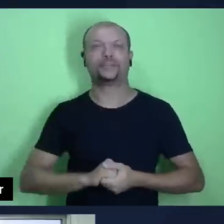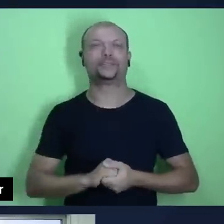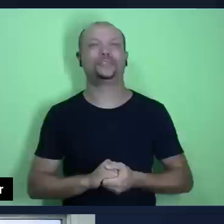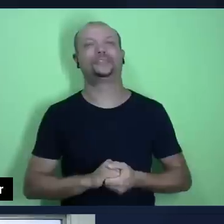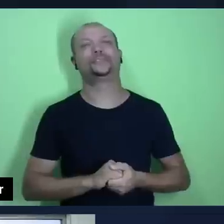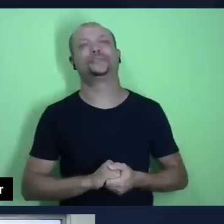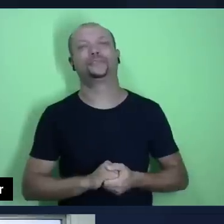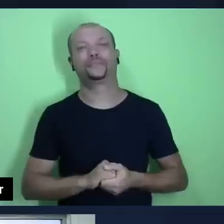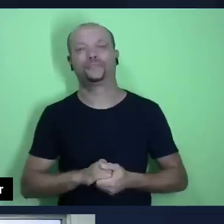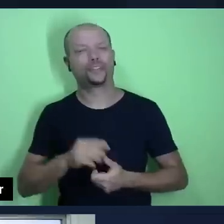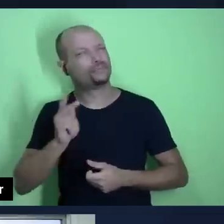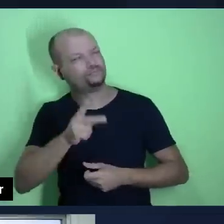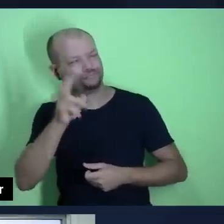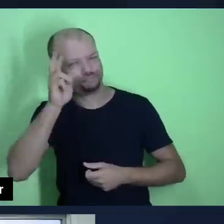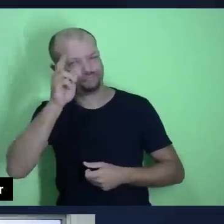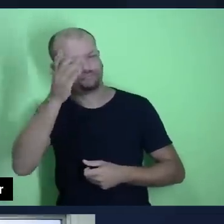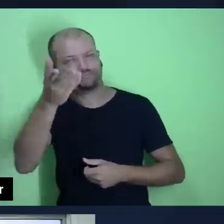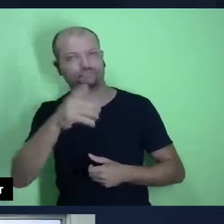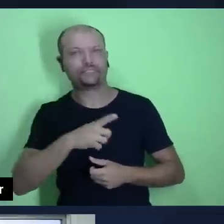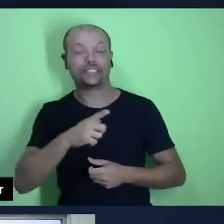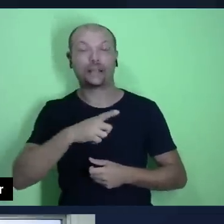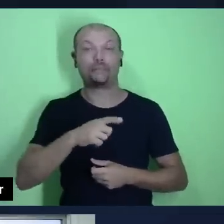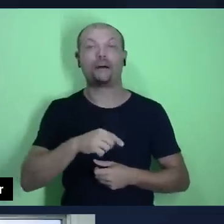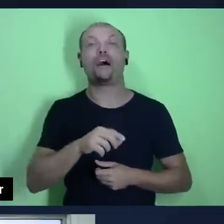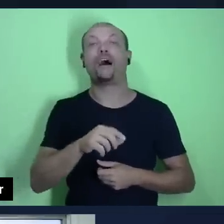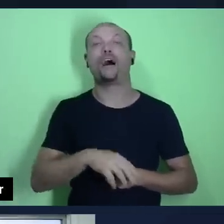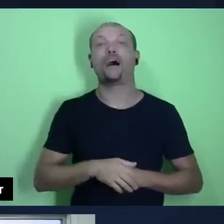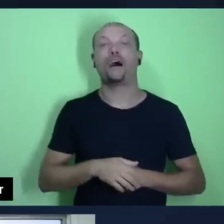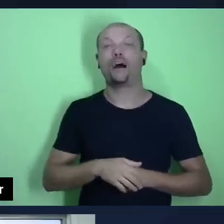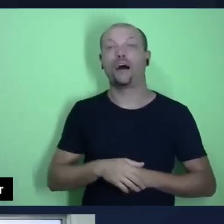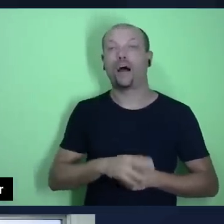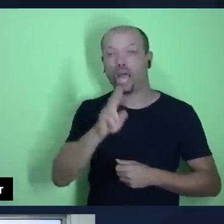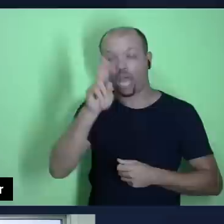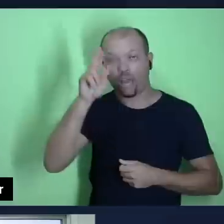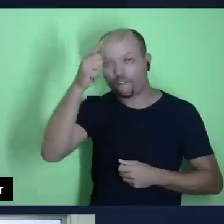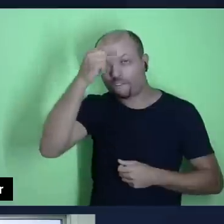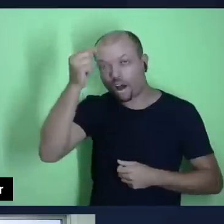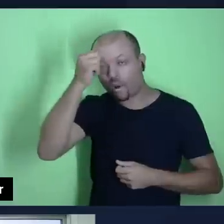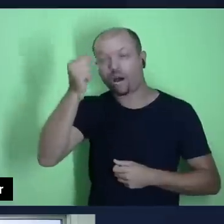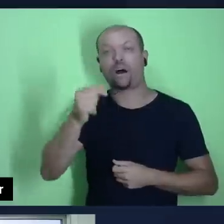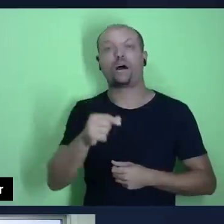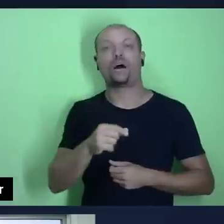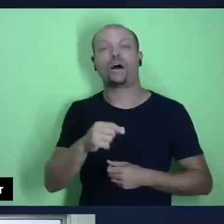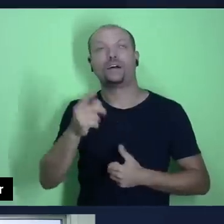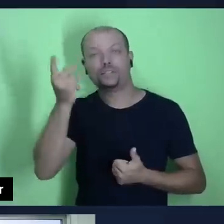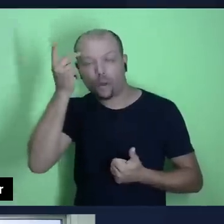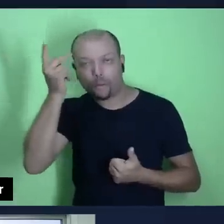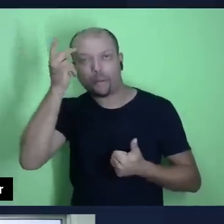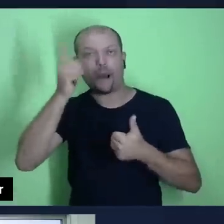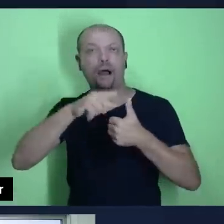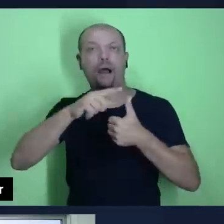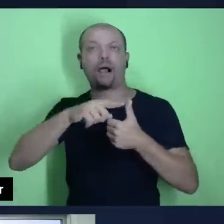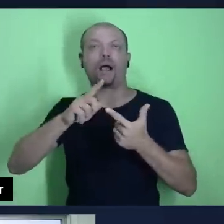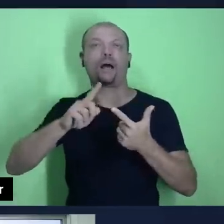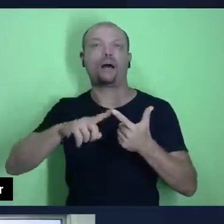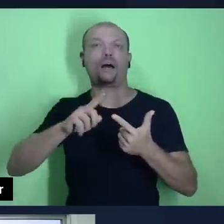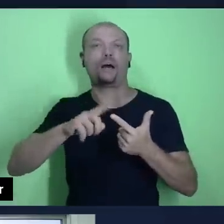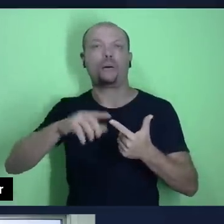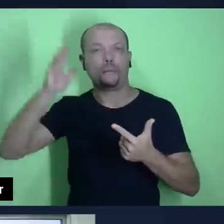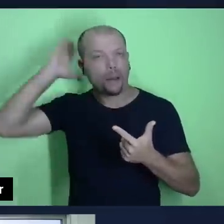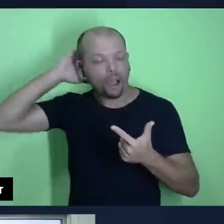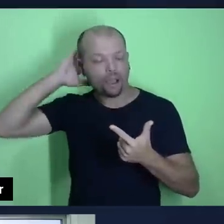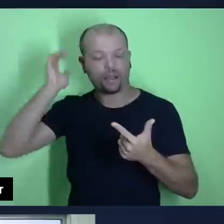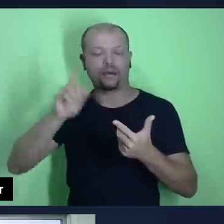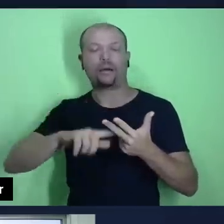eu sempre lembro você, nós temos universidades em São Paulo, em Minas Gerais, no Paraná, na